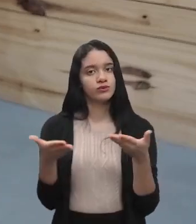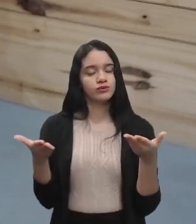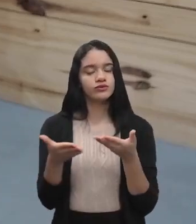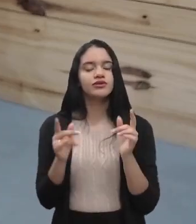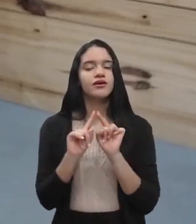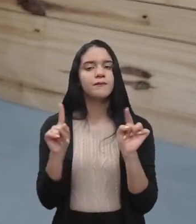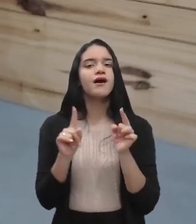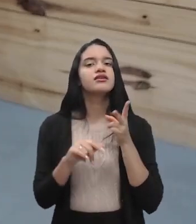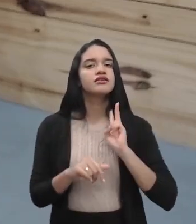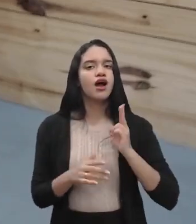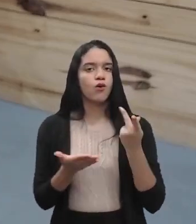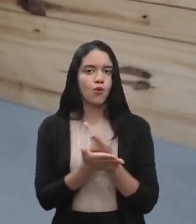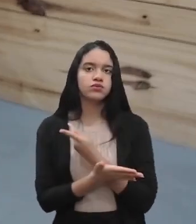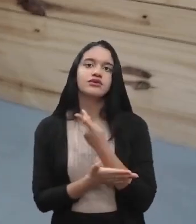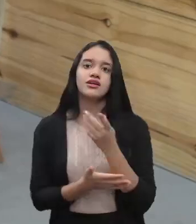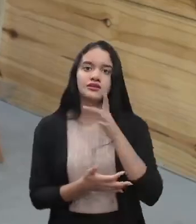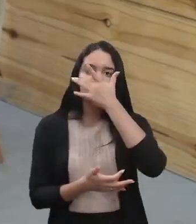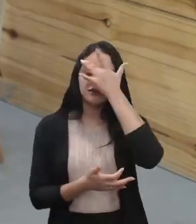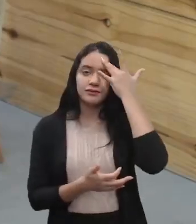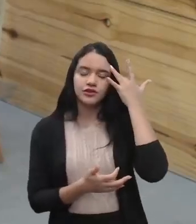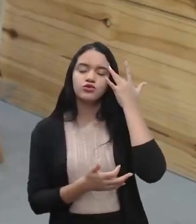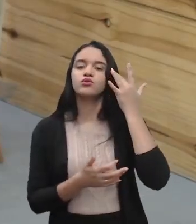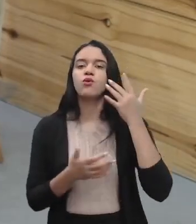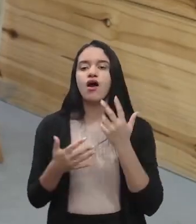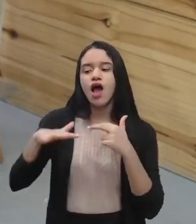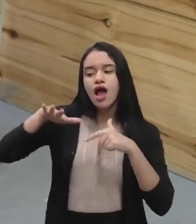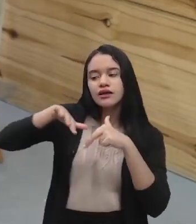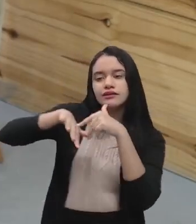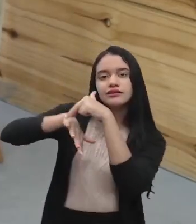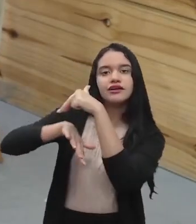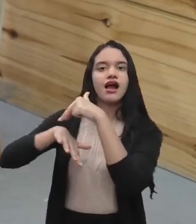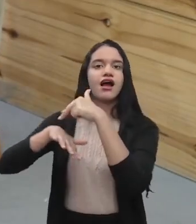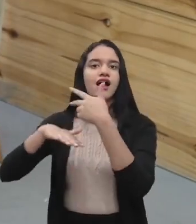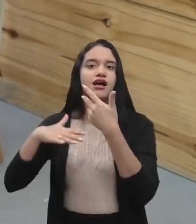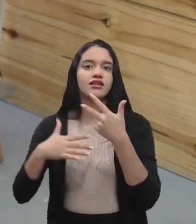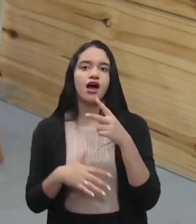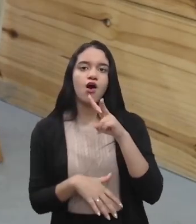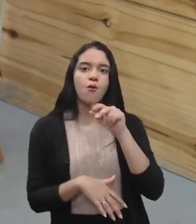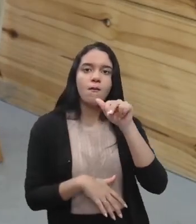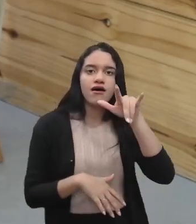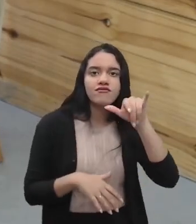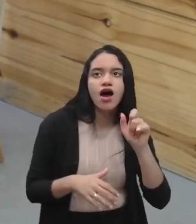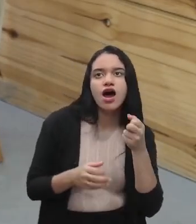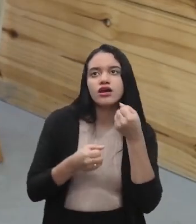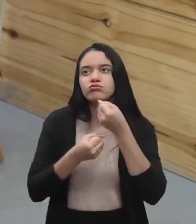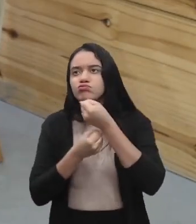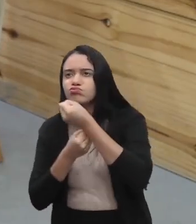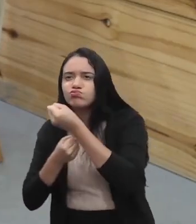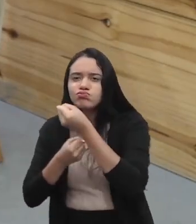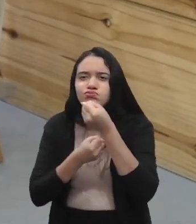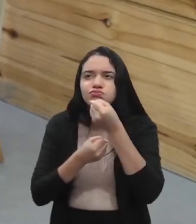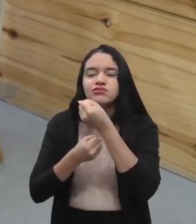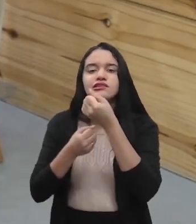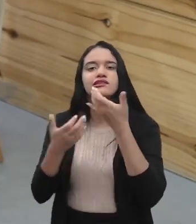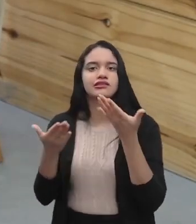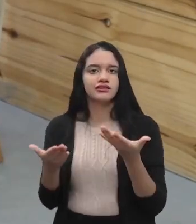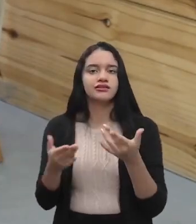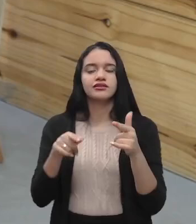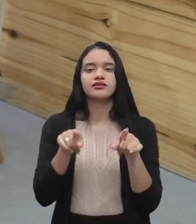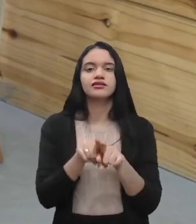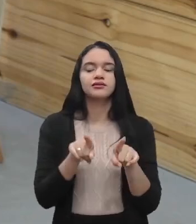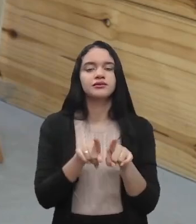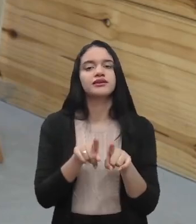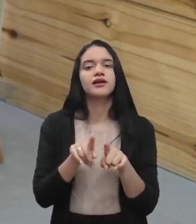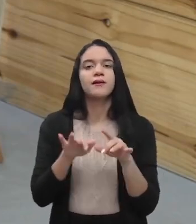mas acontece do pessoal estar com a escada, uma vara. Uma vara. É alguma coisa assim, sendo construção civil,